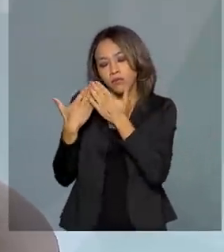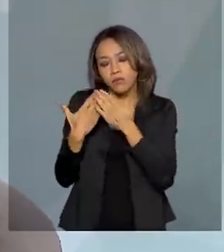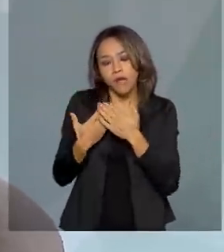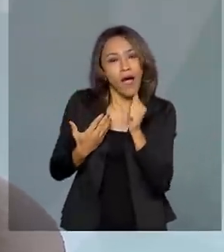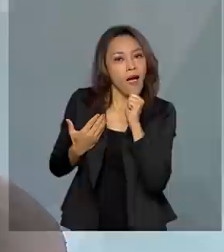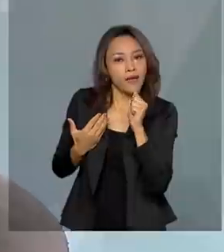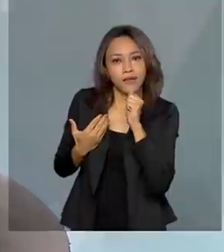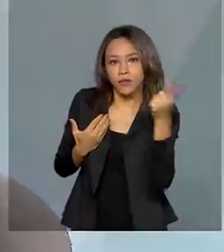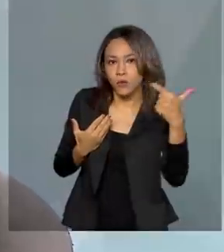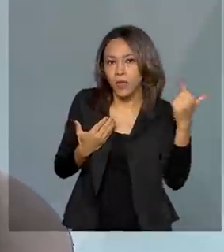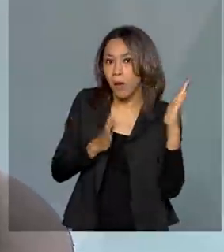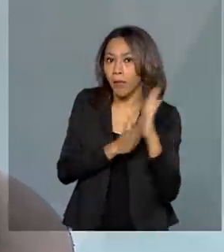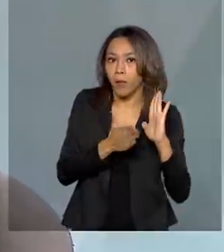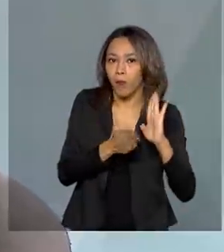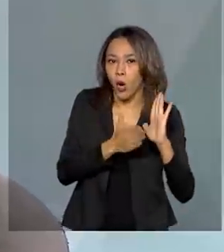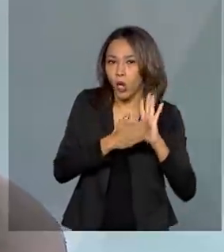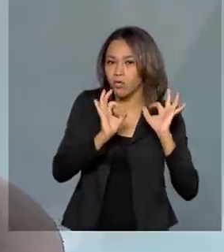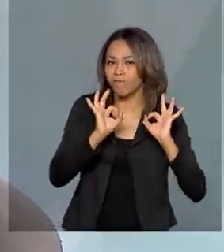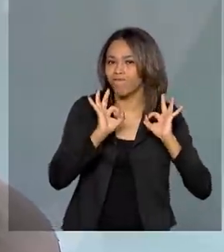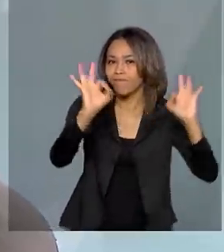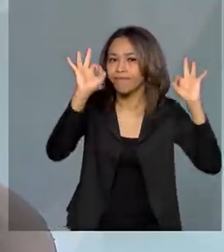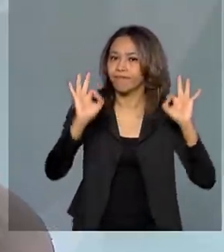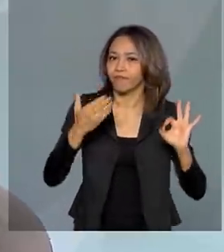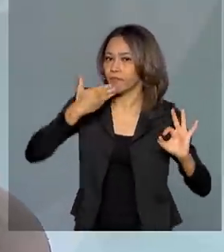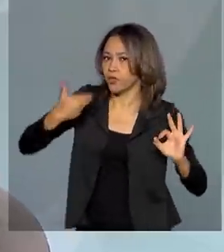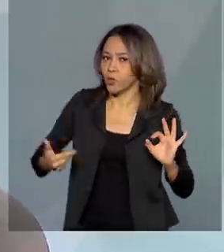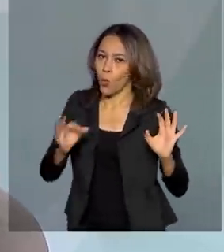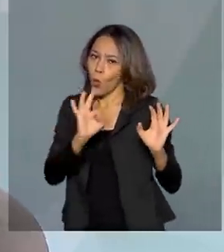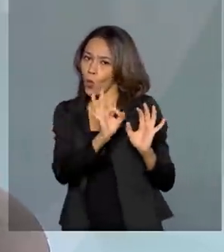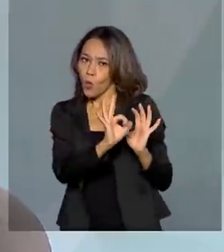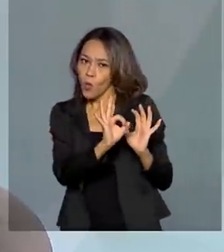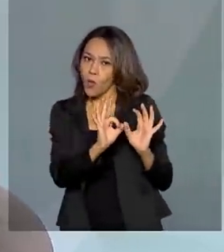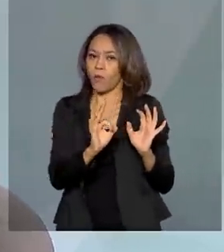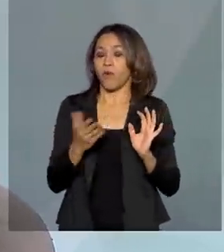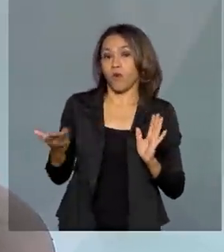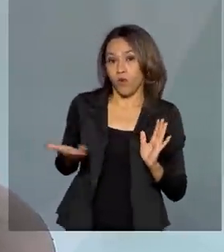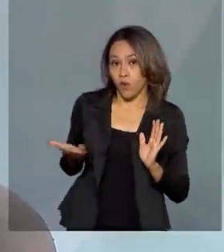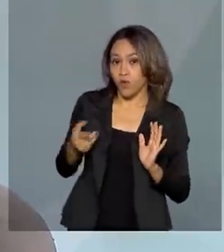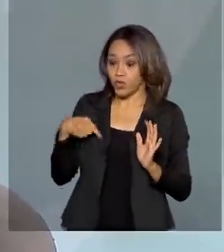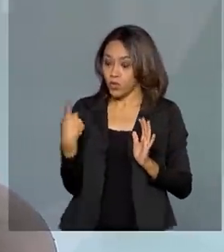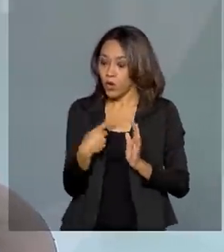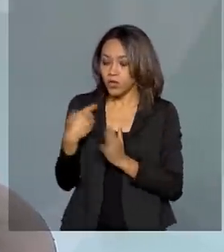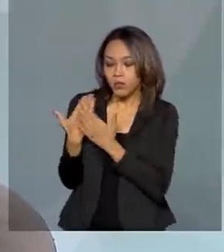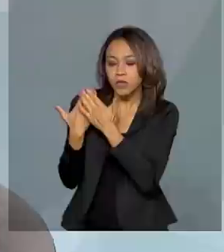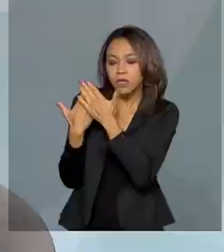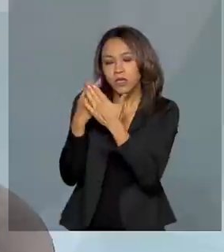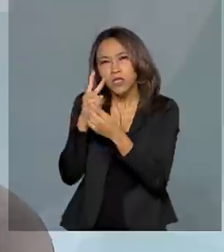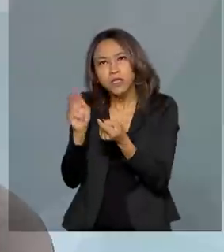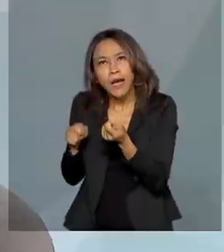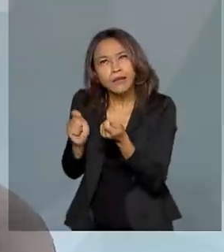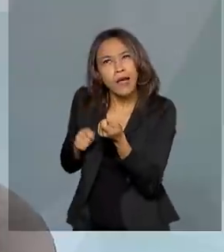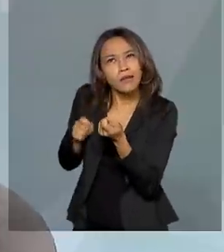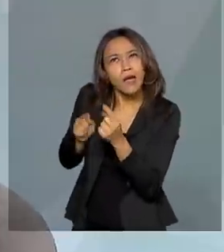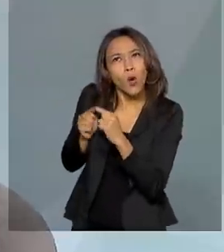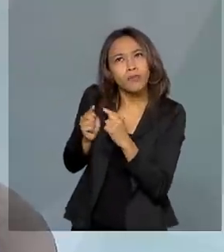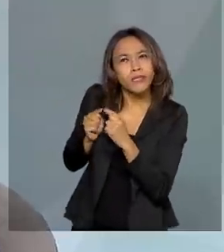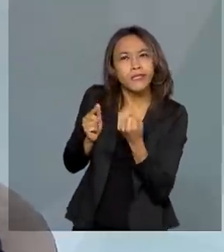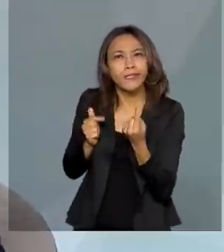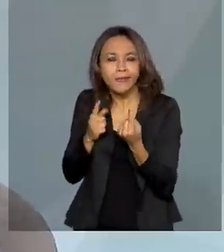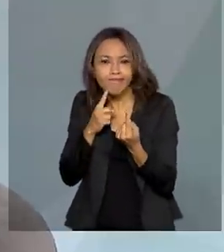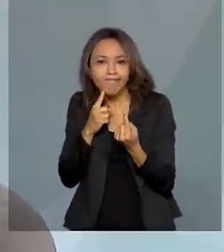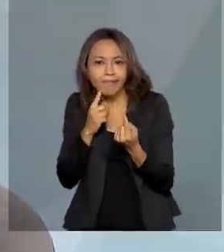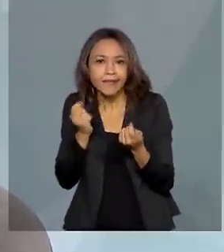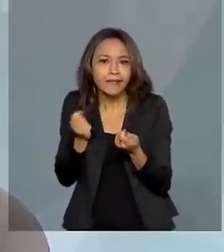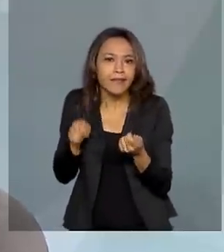nenhuma proposta concreta de concessão de nenhum bem. A gente hoje passa por estudos de viabilidade, que vai trabalhar